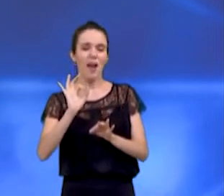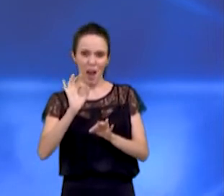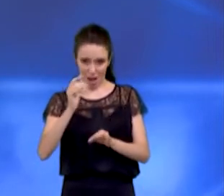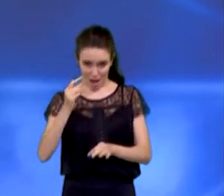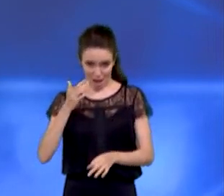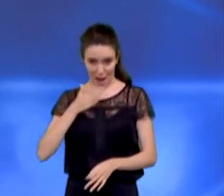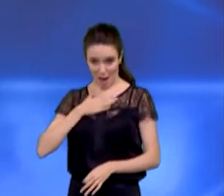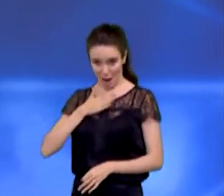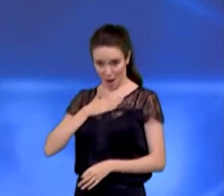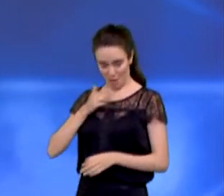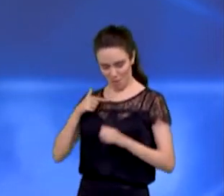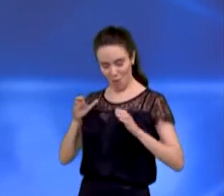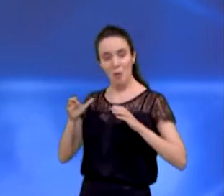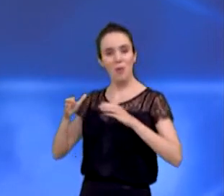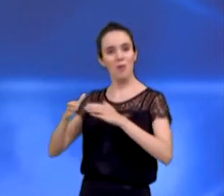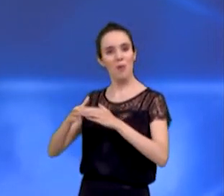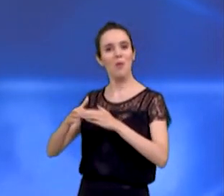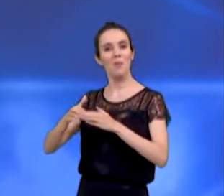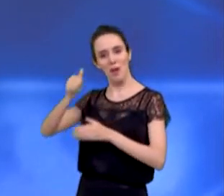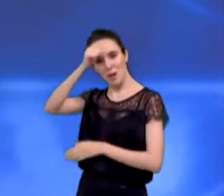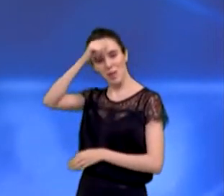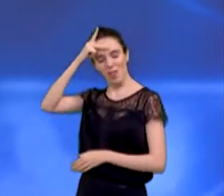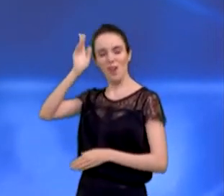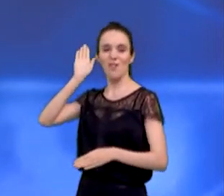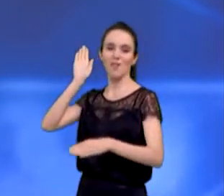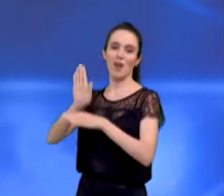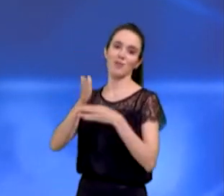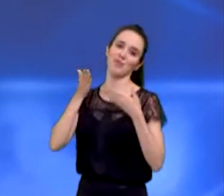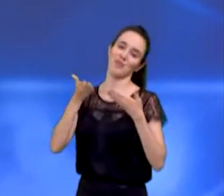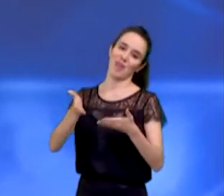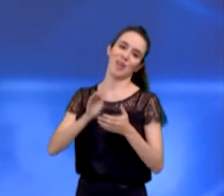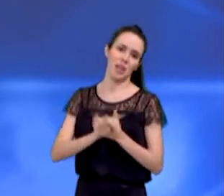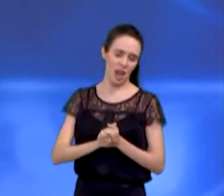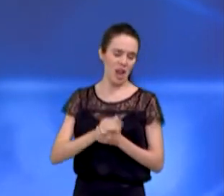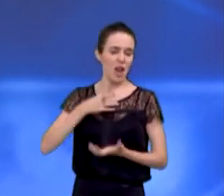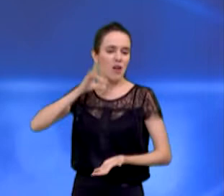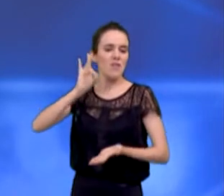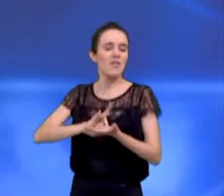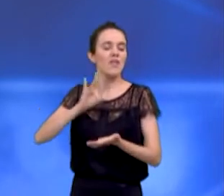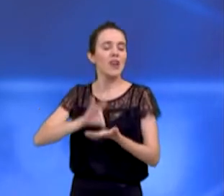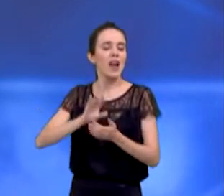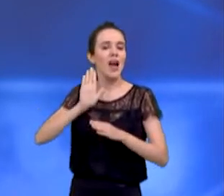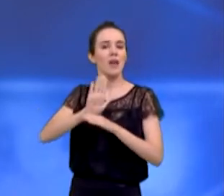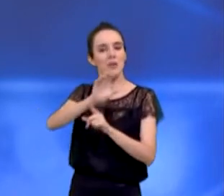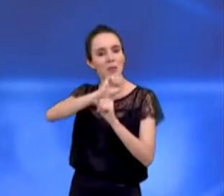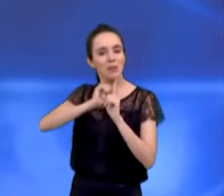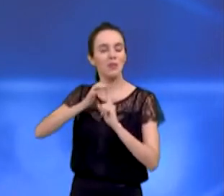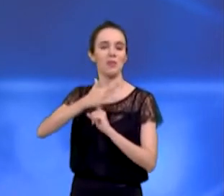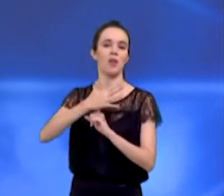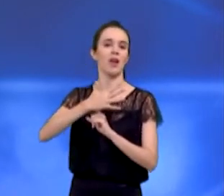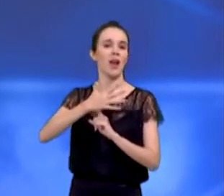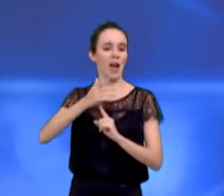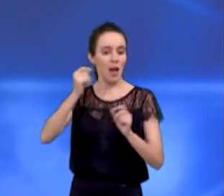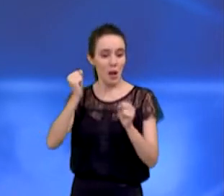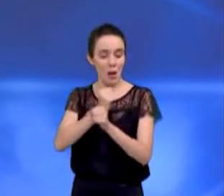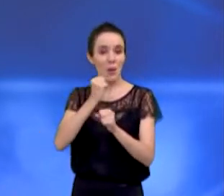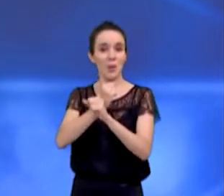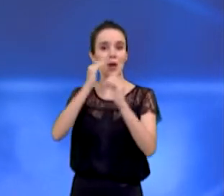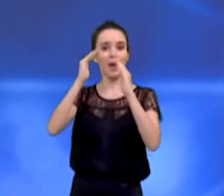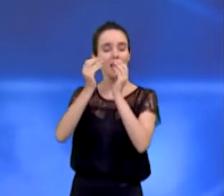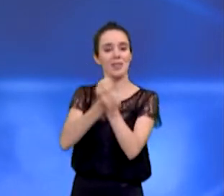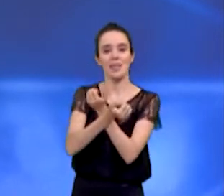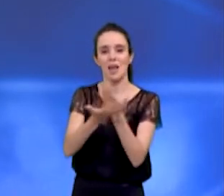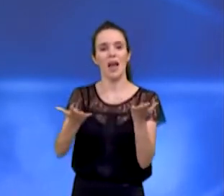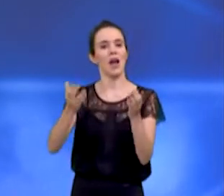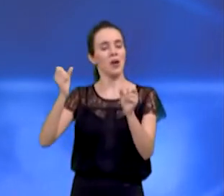necessário para você superar essa crise. Nós vamos fazer política social de verdade, retomar o programa habitacional, fazer a construção de